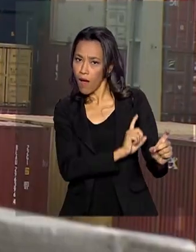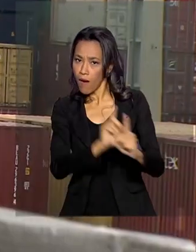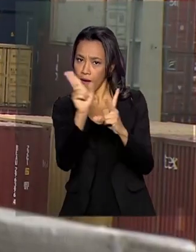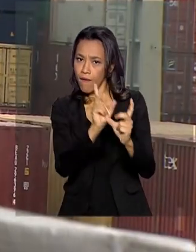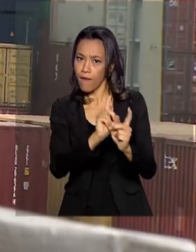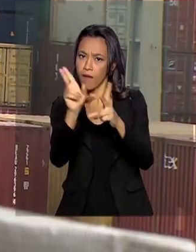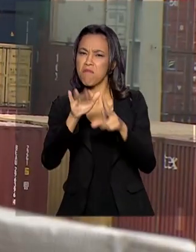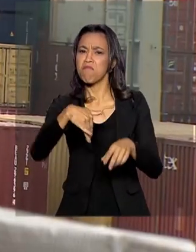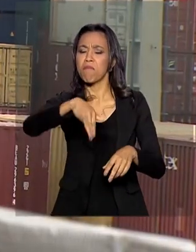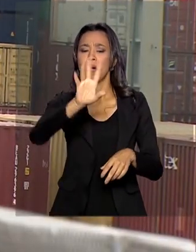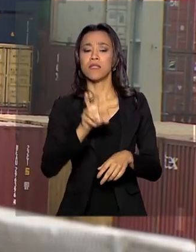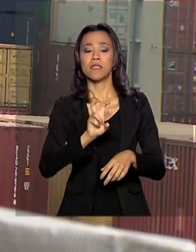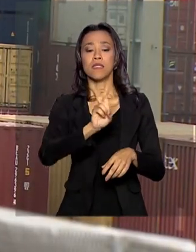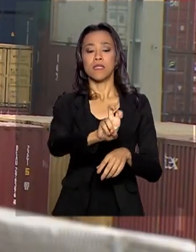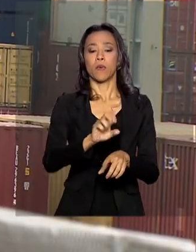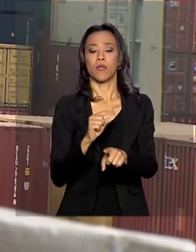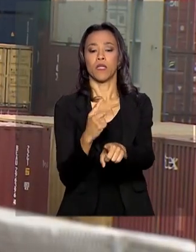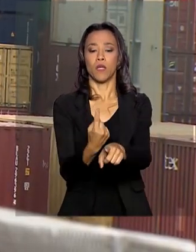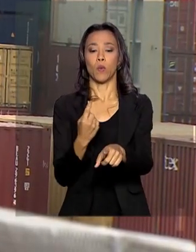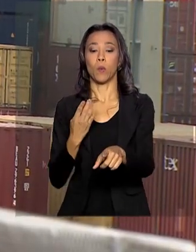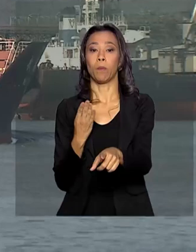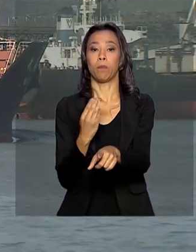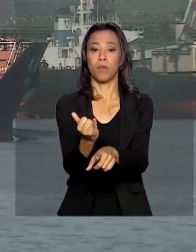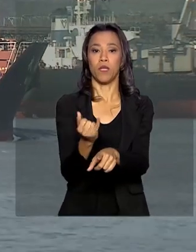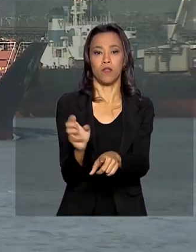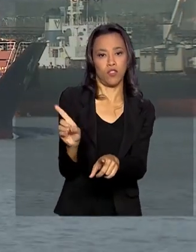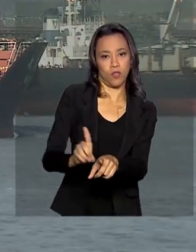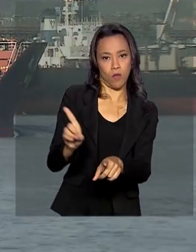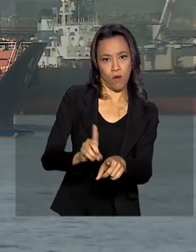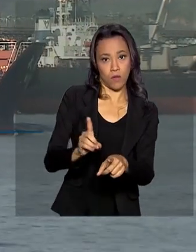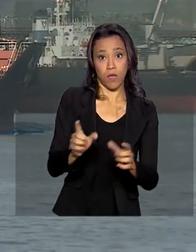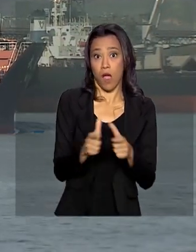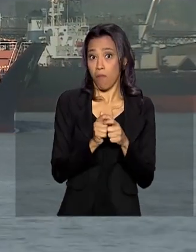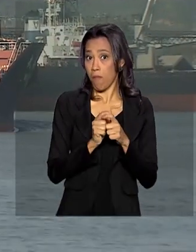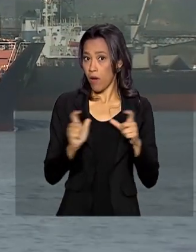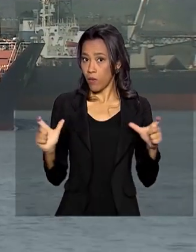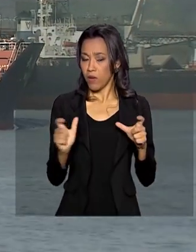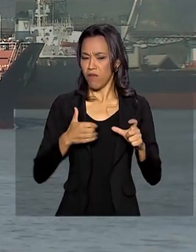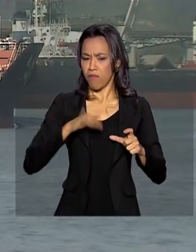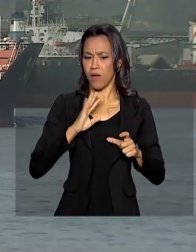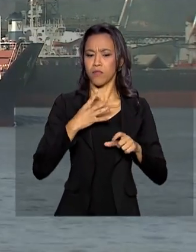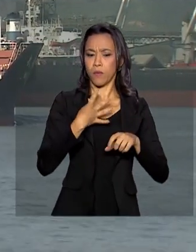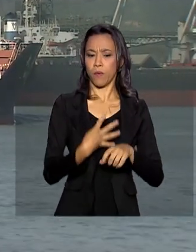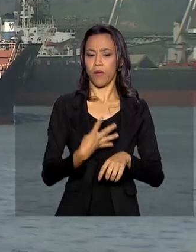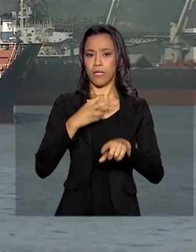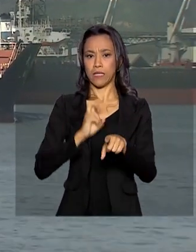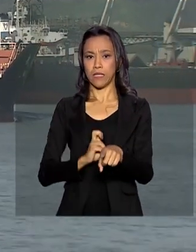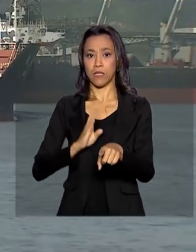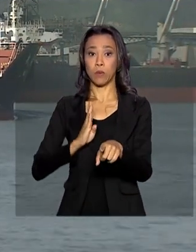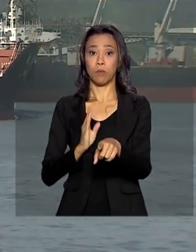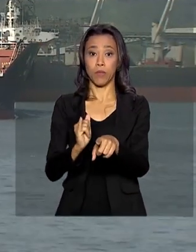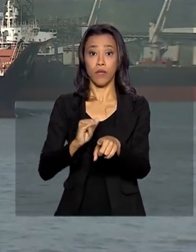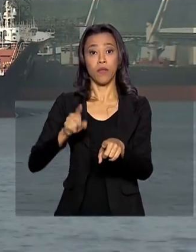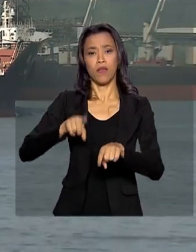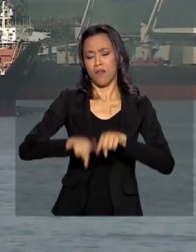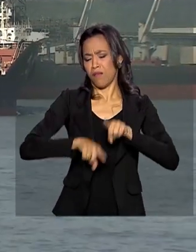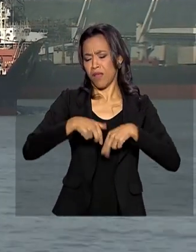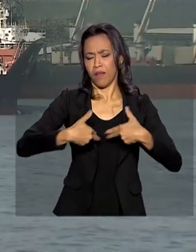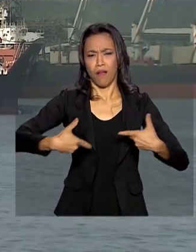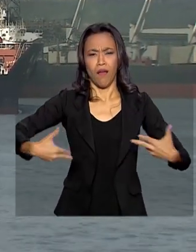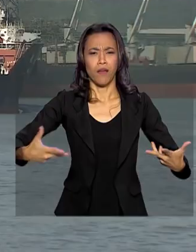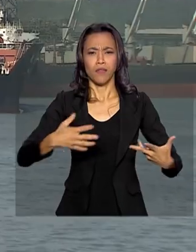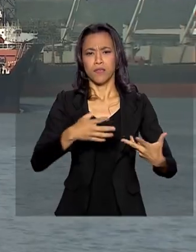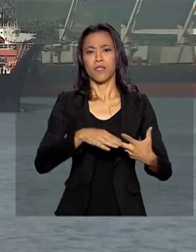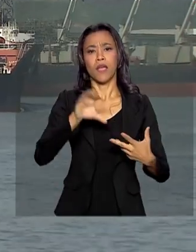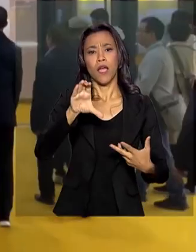ano, mais de 51 bilhões de dólares. A maior parte, mais de 45 bilhões, em produtos básicos, as chamadas